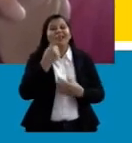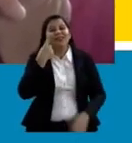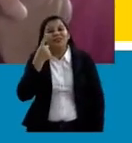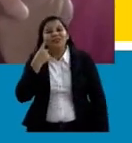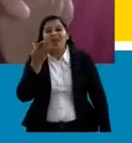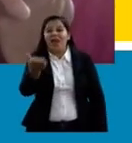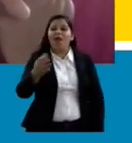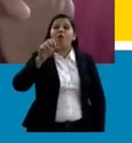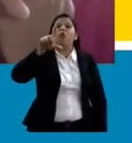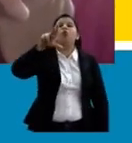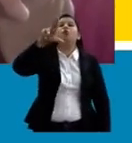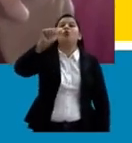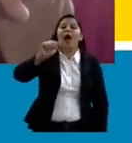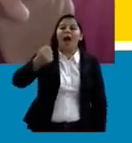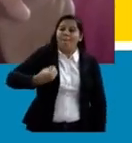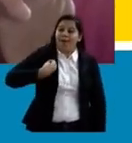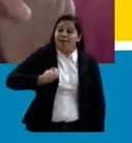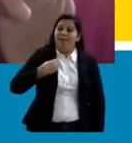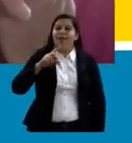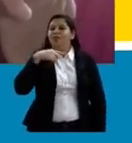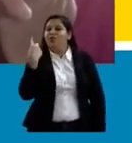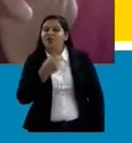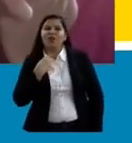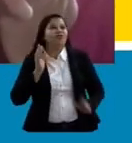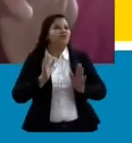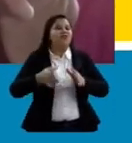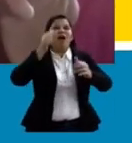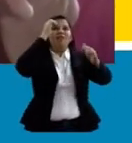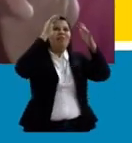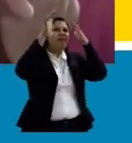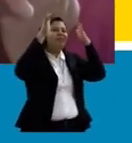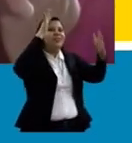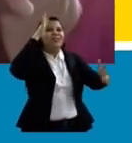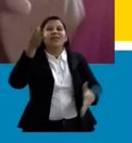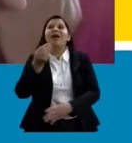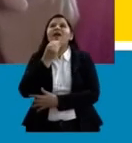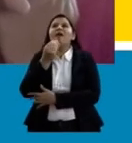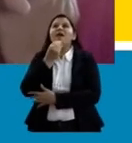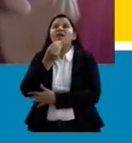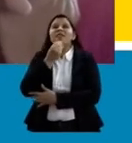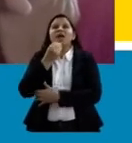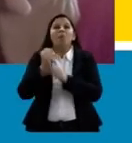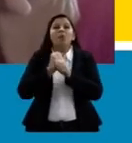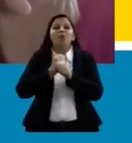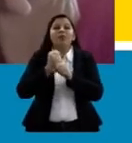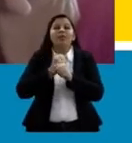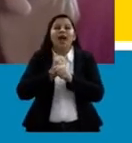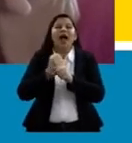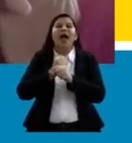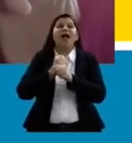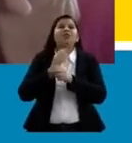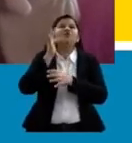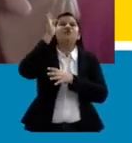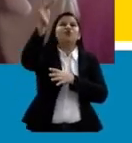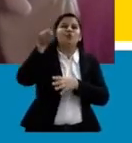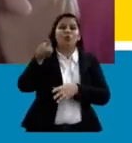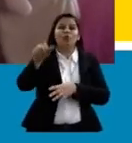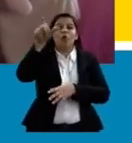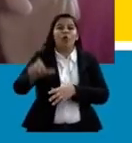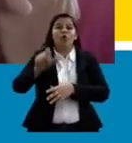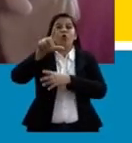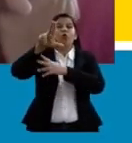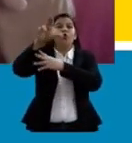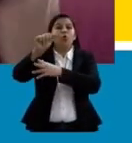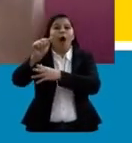Luar. E a gente já imagina que eu fico na expectativa, quem sabe, em alguns anos, receber o Luar nesse congresso, já como